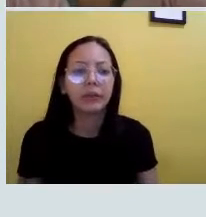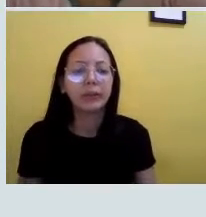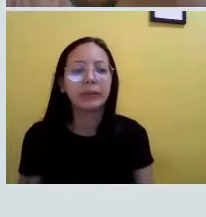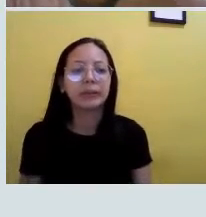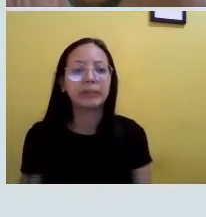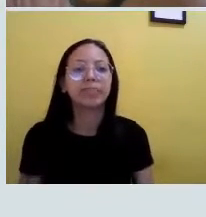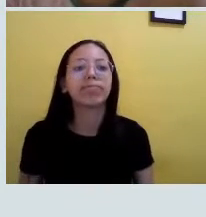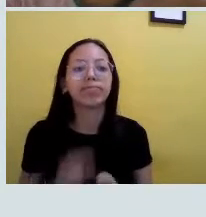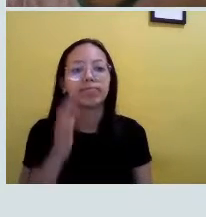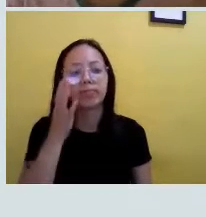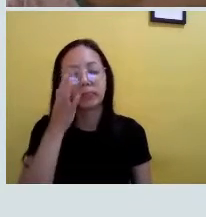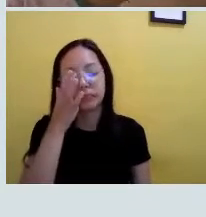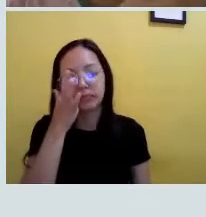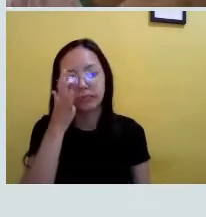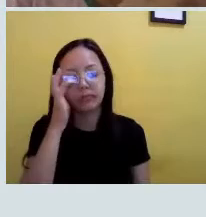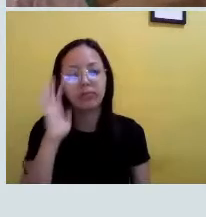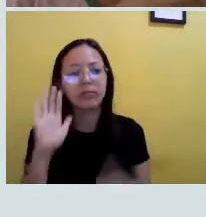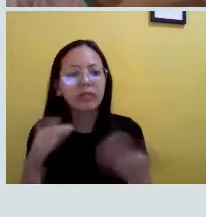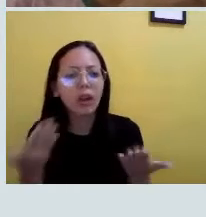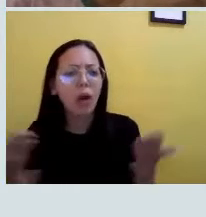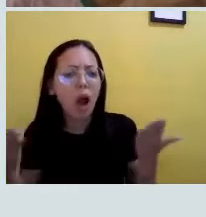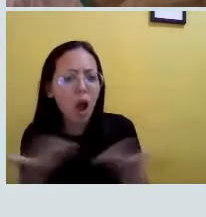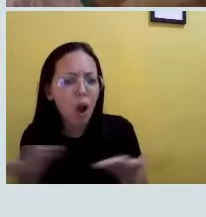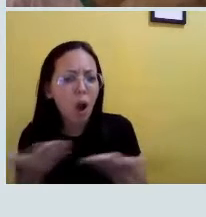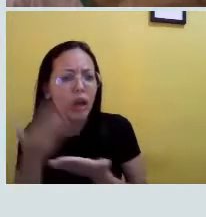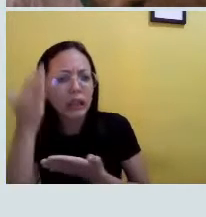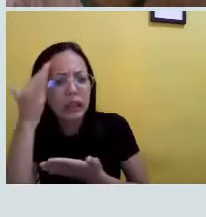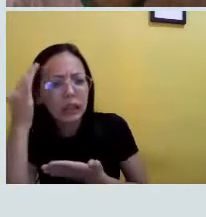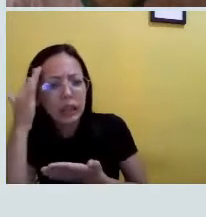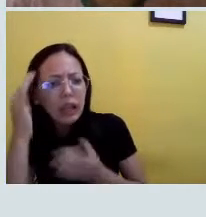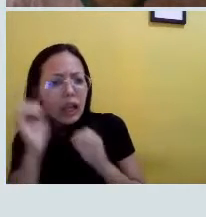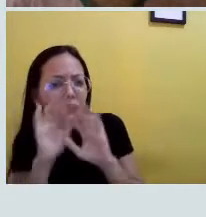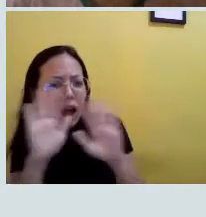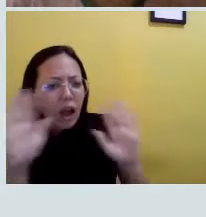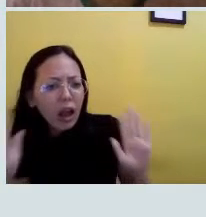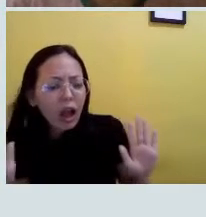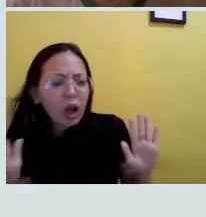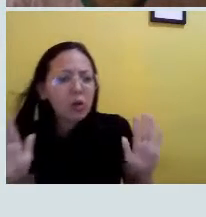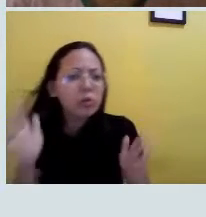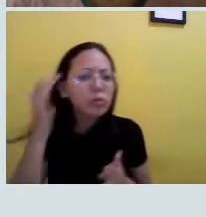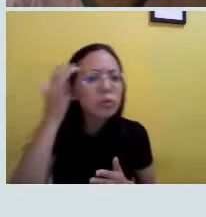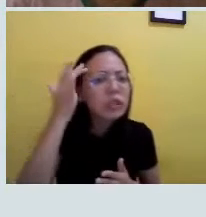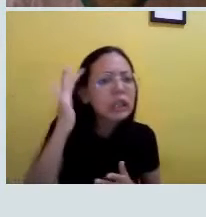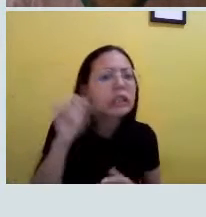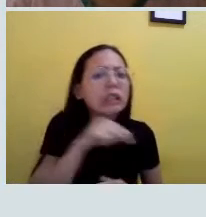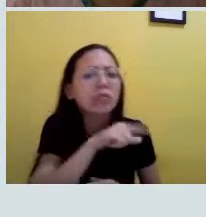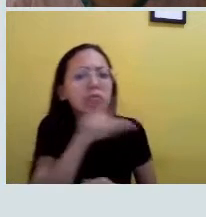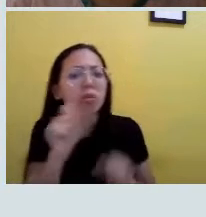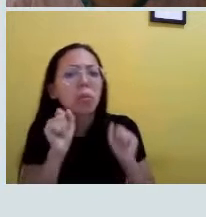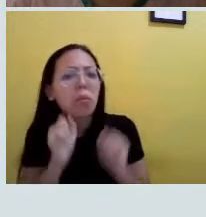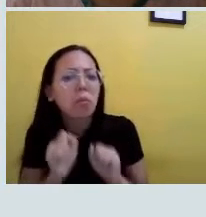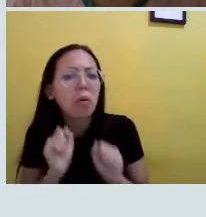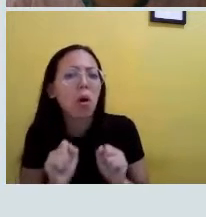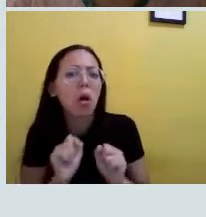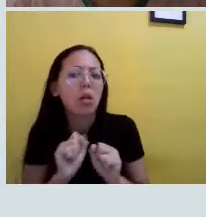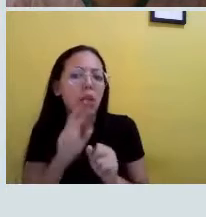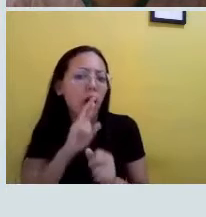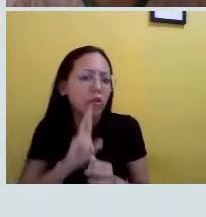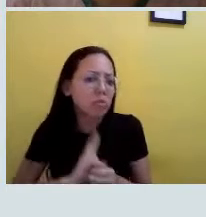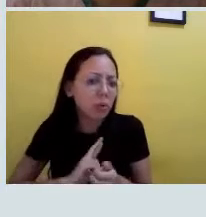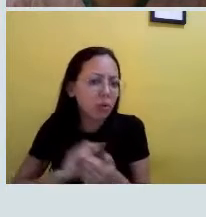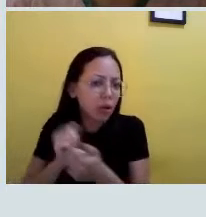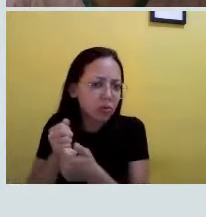Deu, mas assim, ficou, deu pra entender. Eu gostaria que, não sei se dá pra falar comigo agora, sobre...